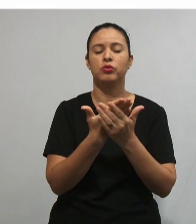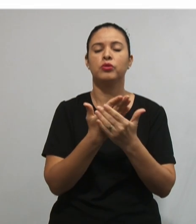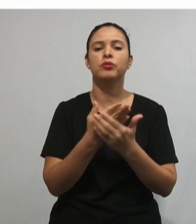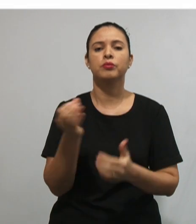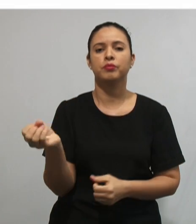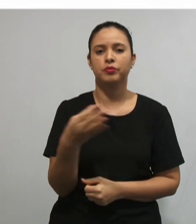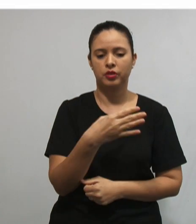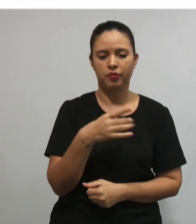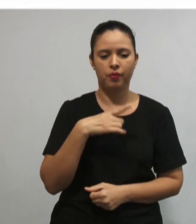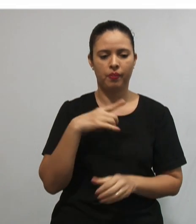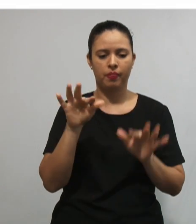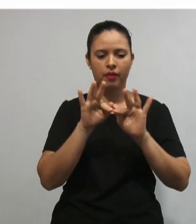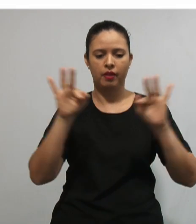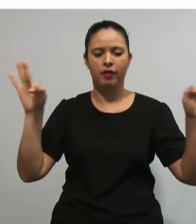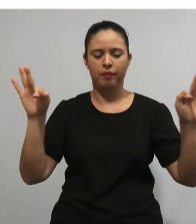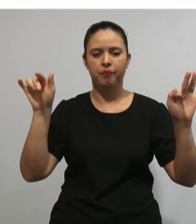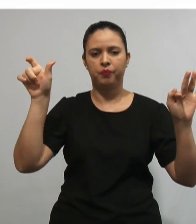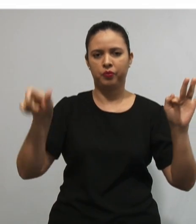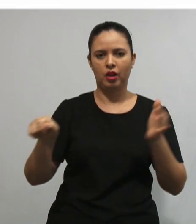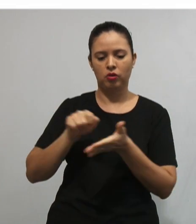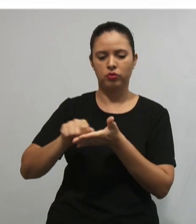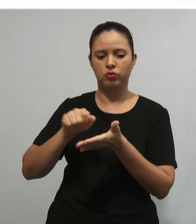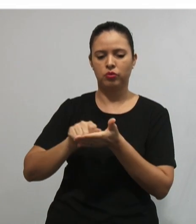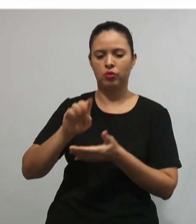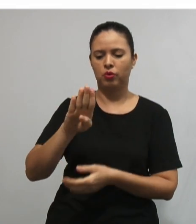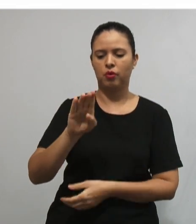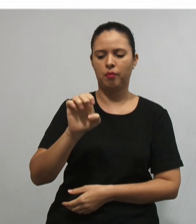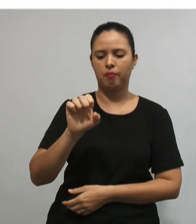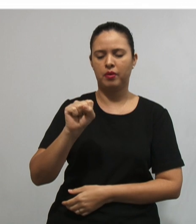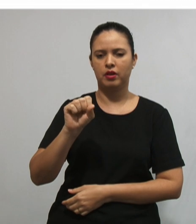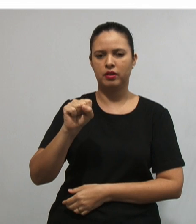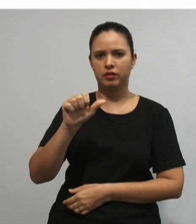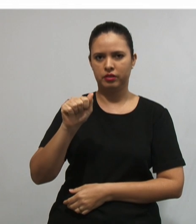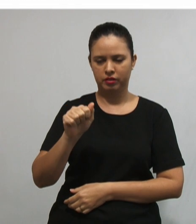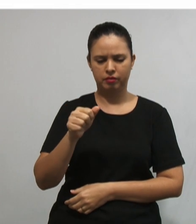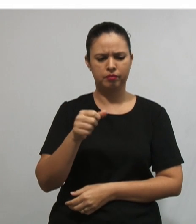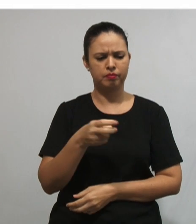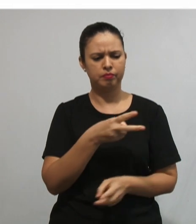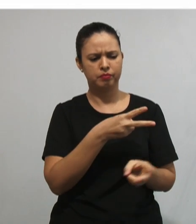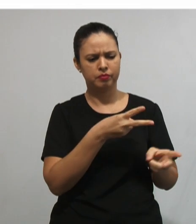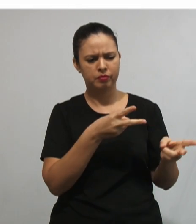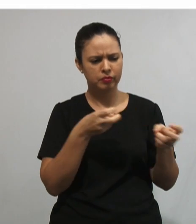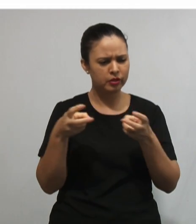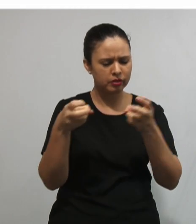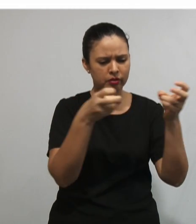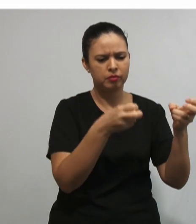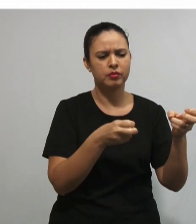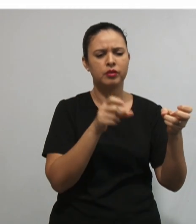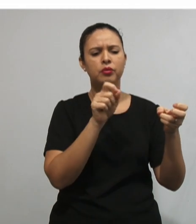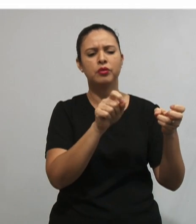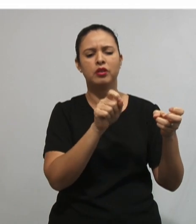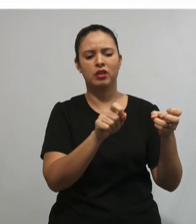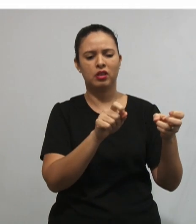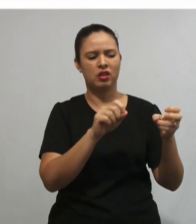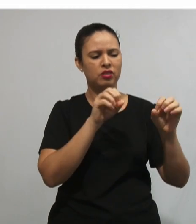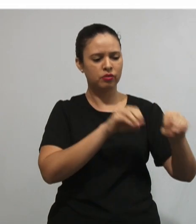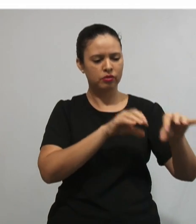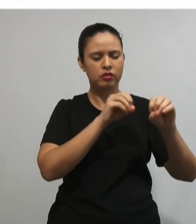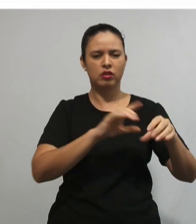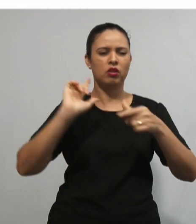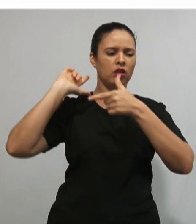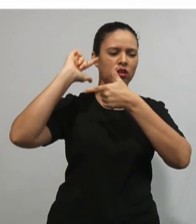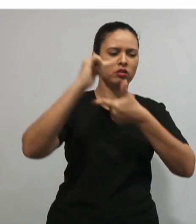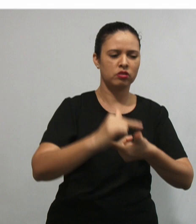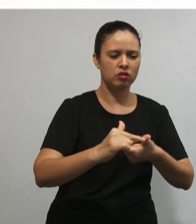aqui trago uma citação de Bessa que diz assim, Ao observar a inabilidade da educação tradicional para lidar com as